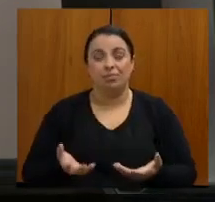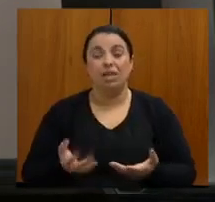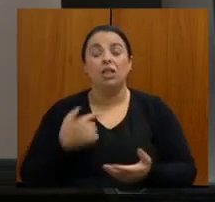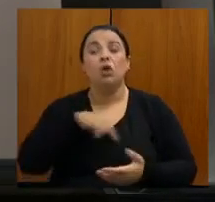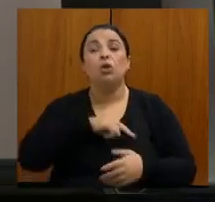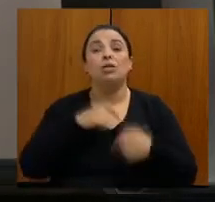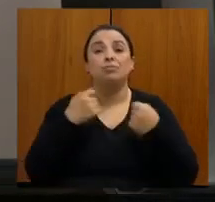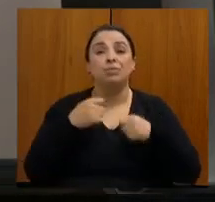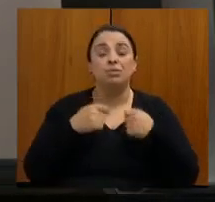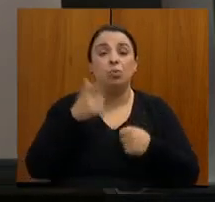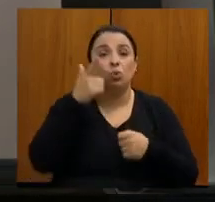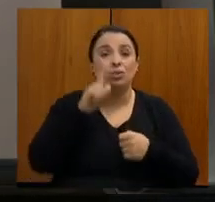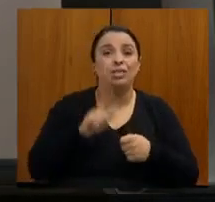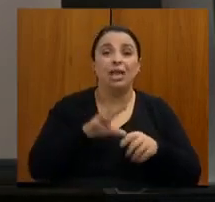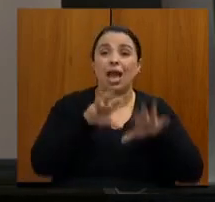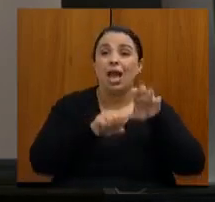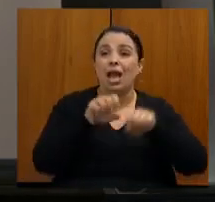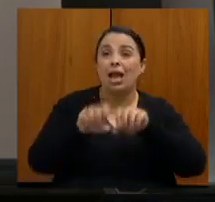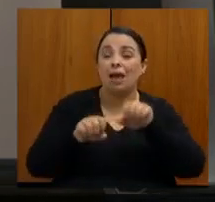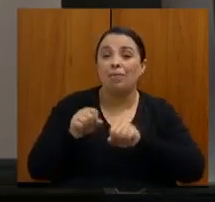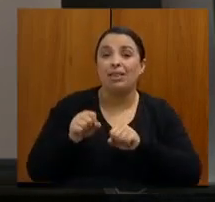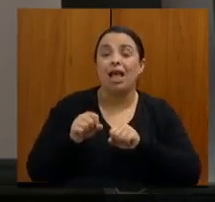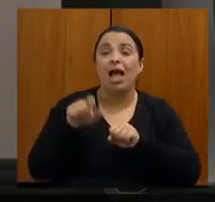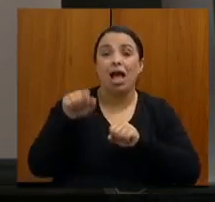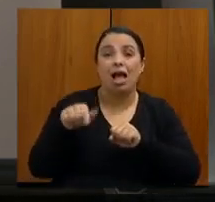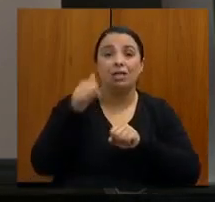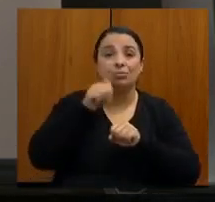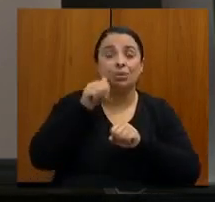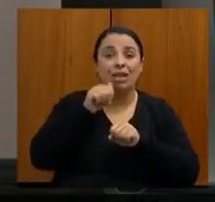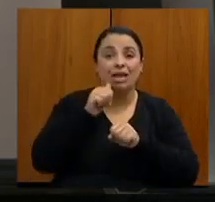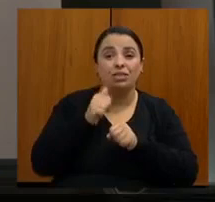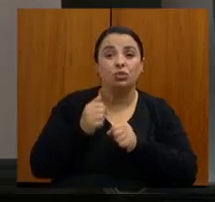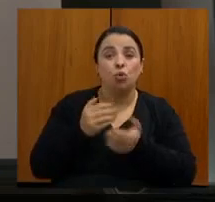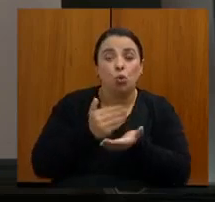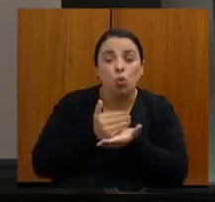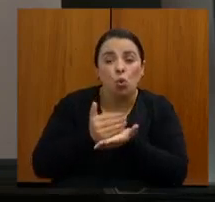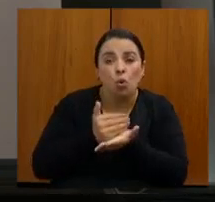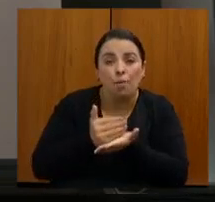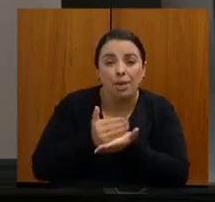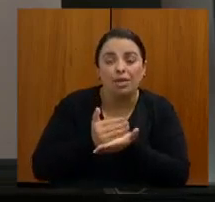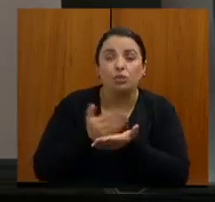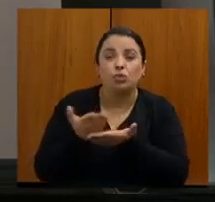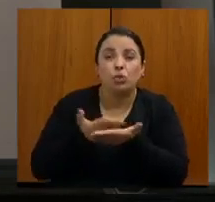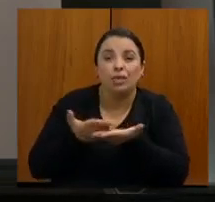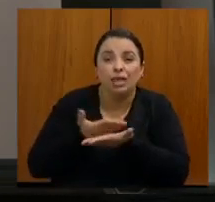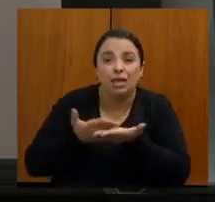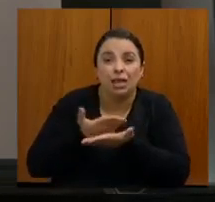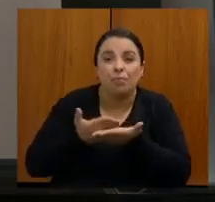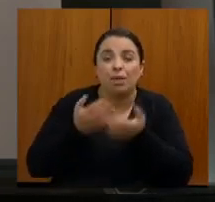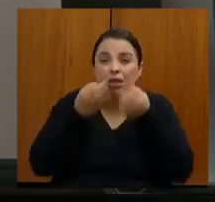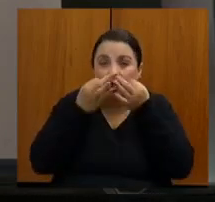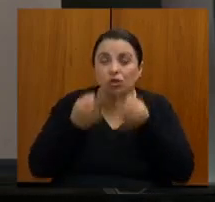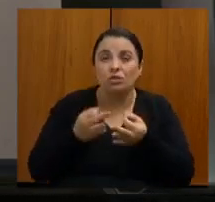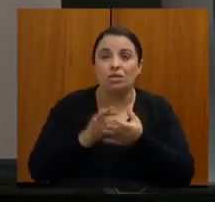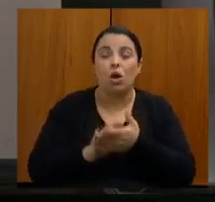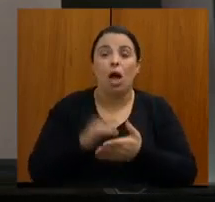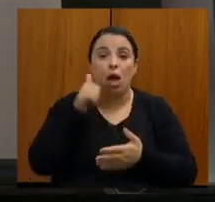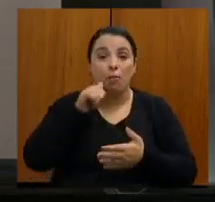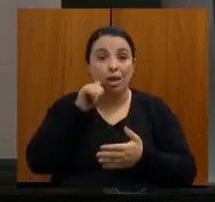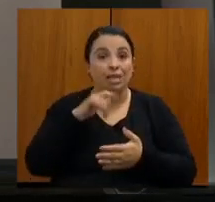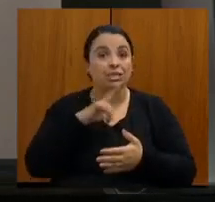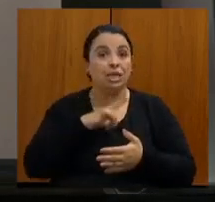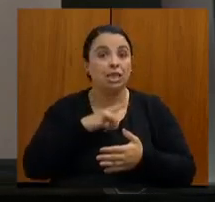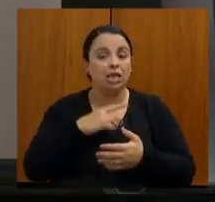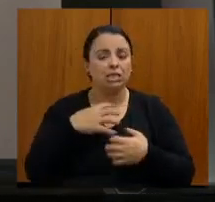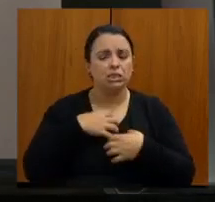gente precisa conseguir captar as mulheres lá na atenção primária, conseguir trazer essas mulheres sintomáticas